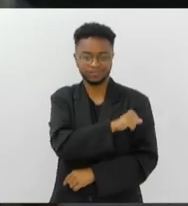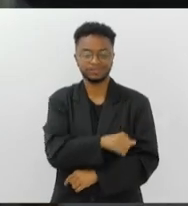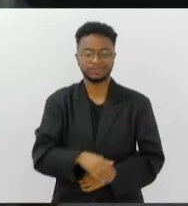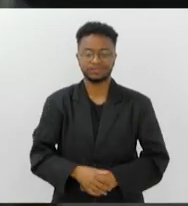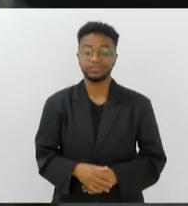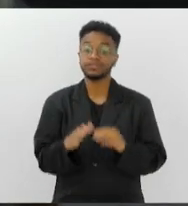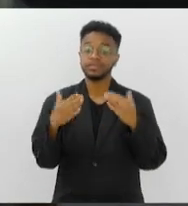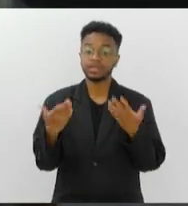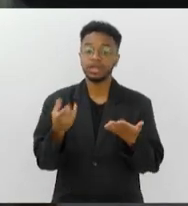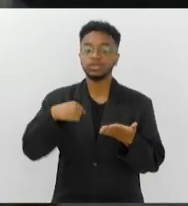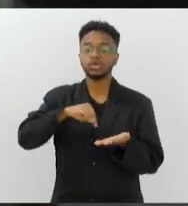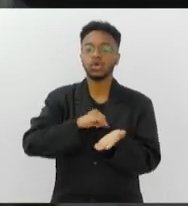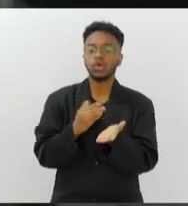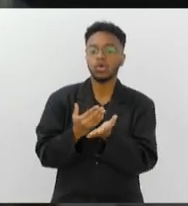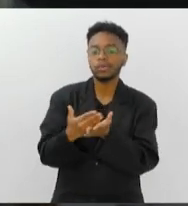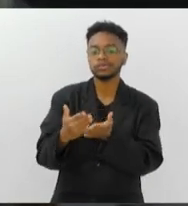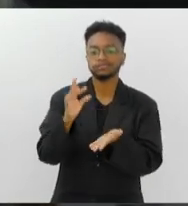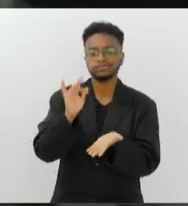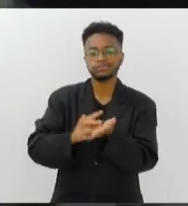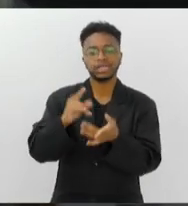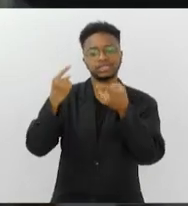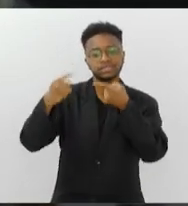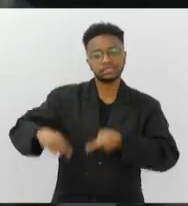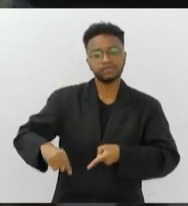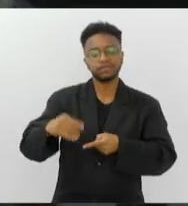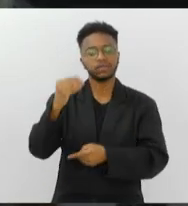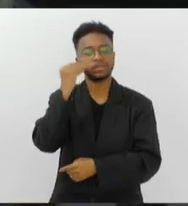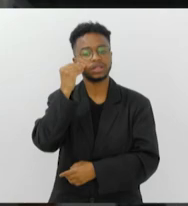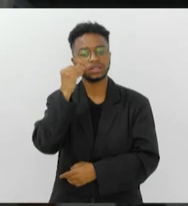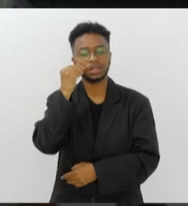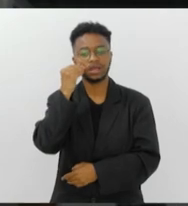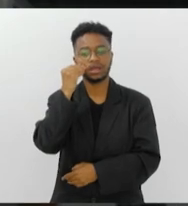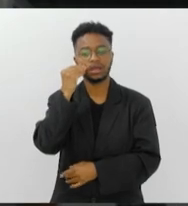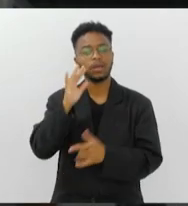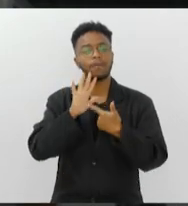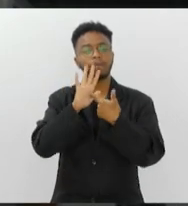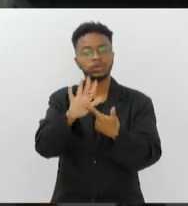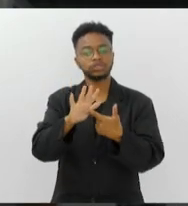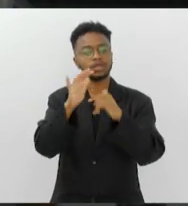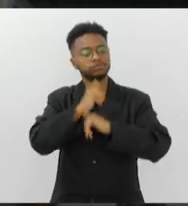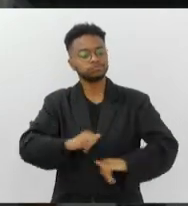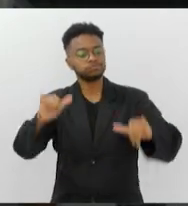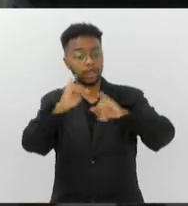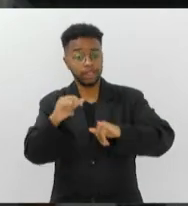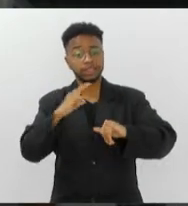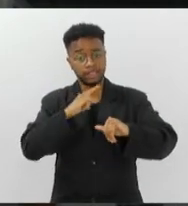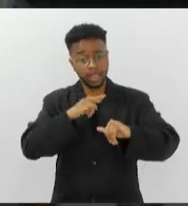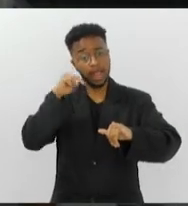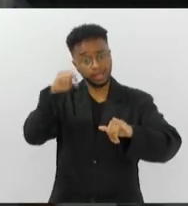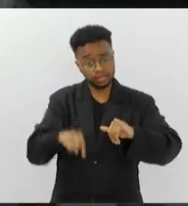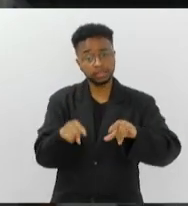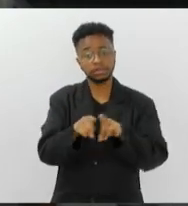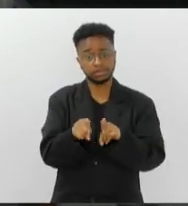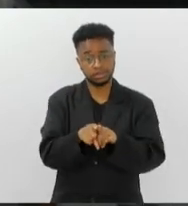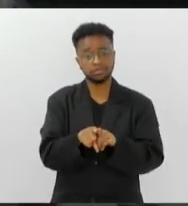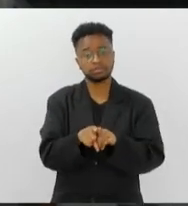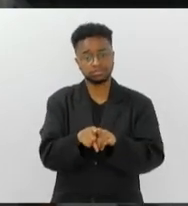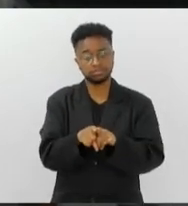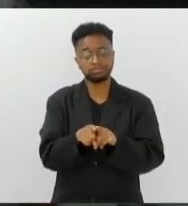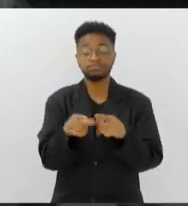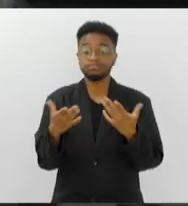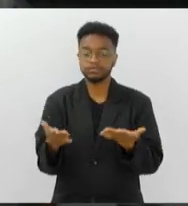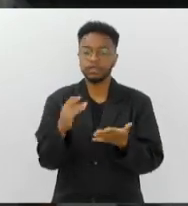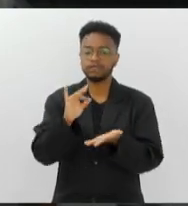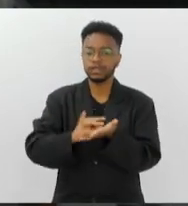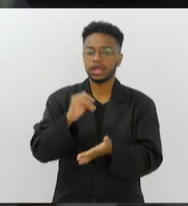Janeiro. Então, gente começou com um super desafio, que é botar o cavalo marinho na boca do povo. As pessoas saberem que existe cavalo marinho, então é